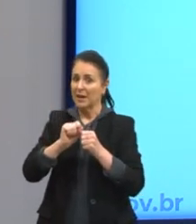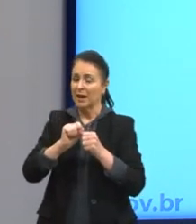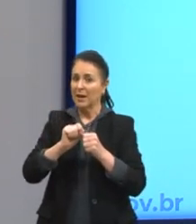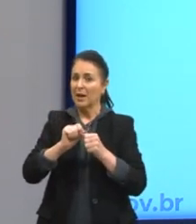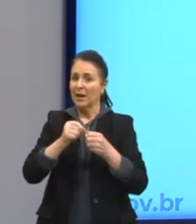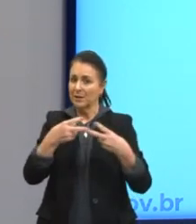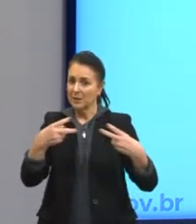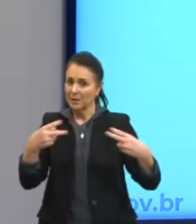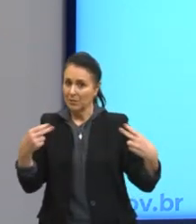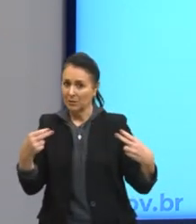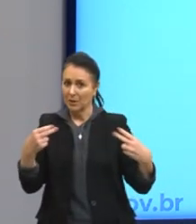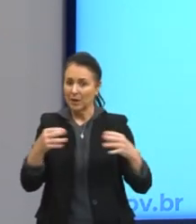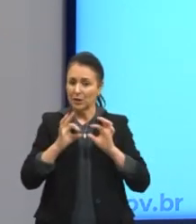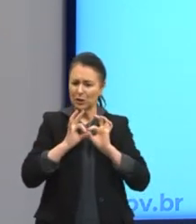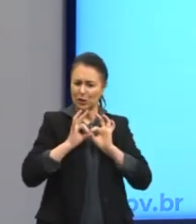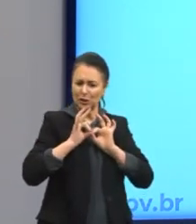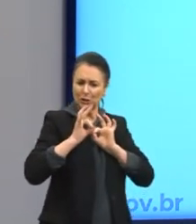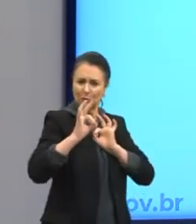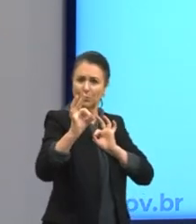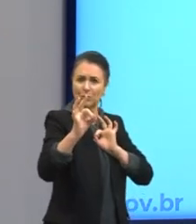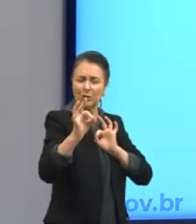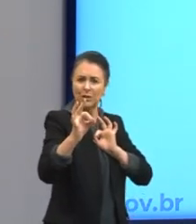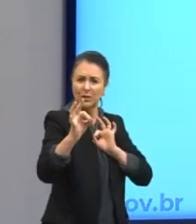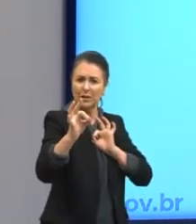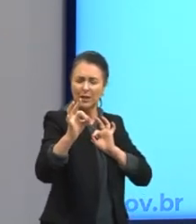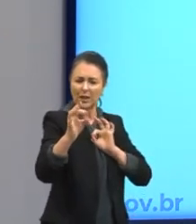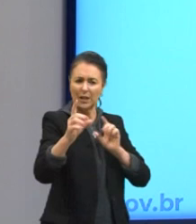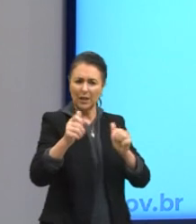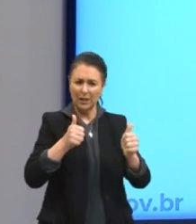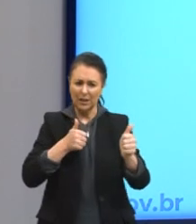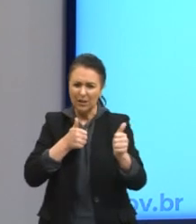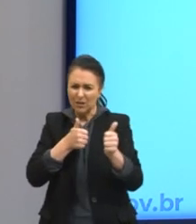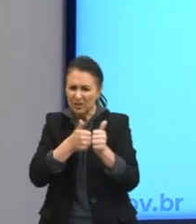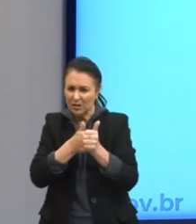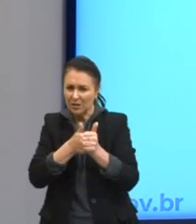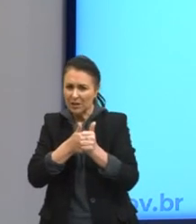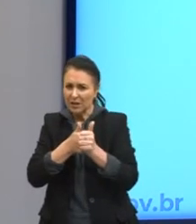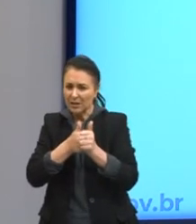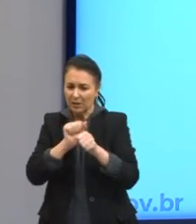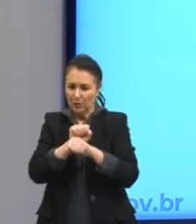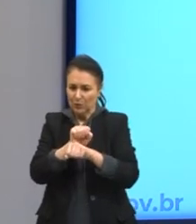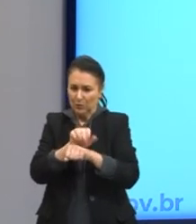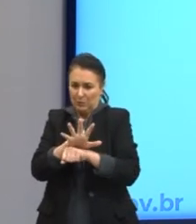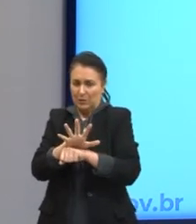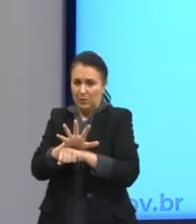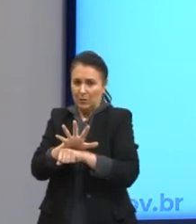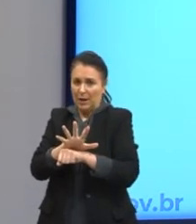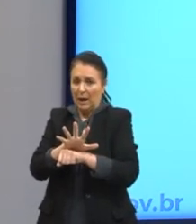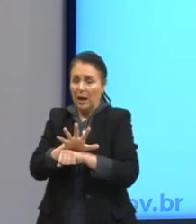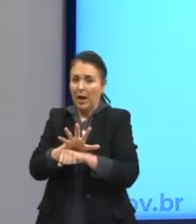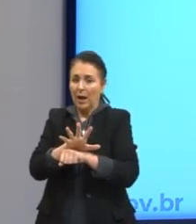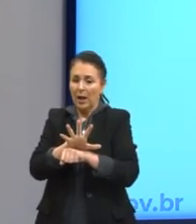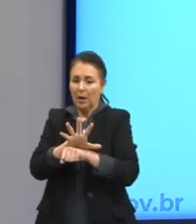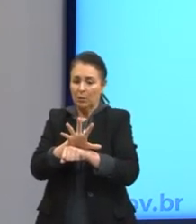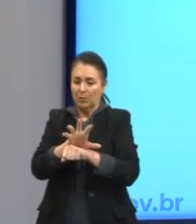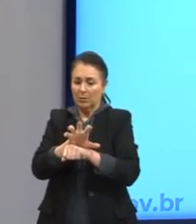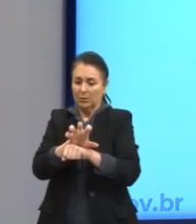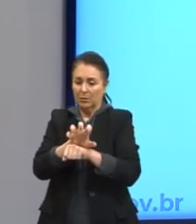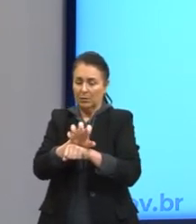longe lhe chega em, de longe, de esfera aos espinhos. Ela se desouriça.